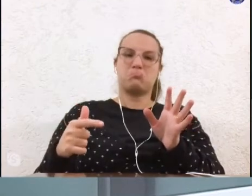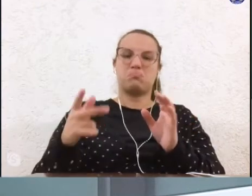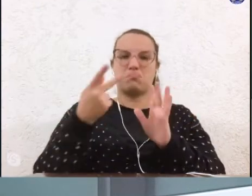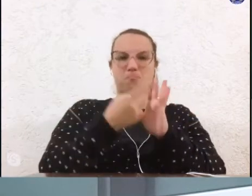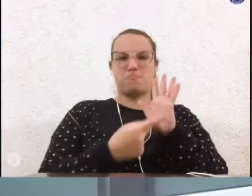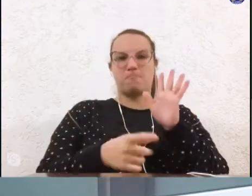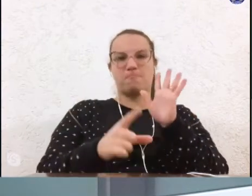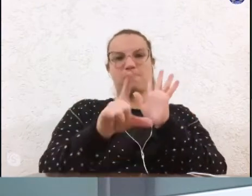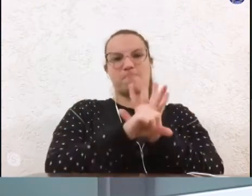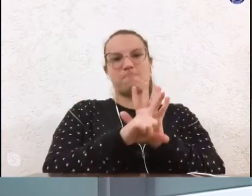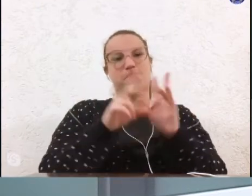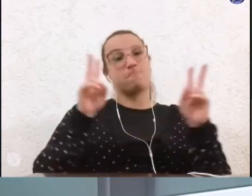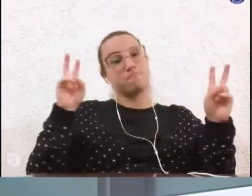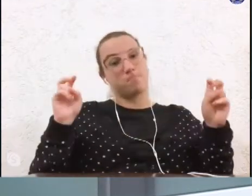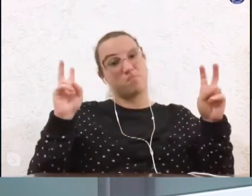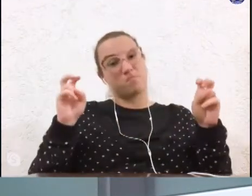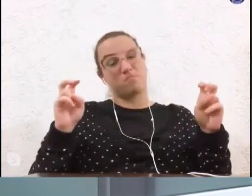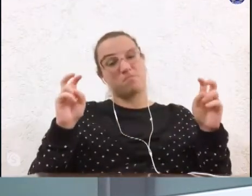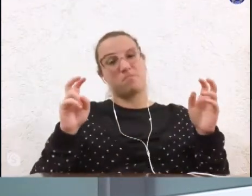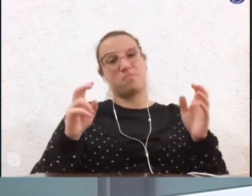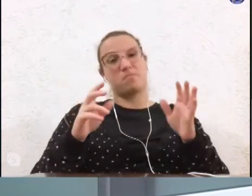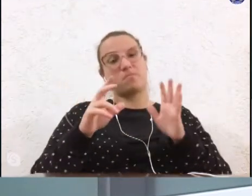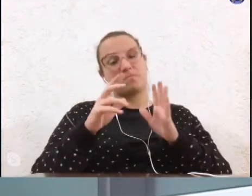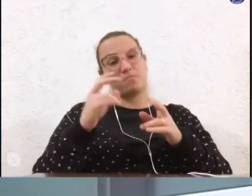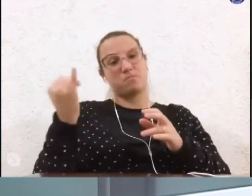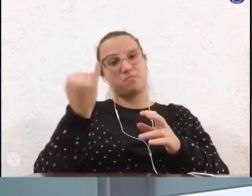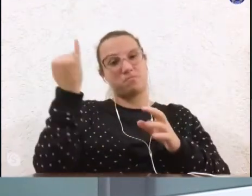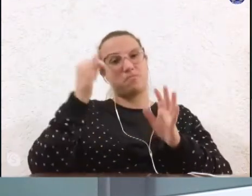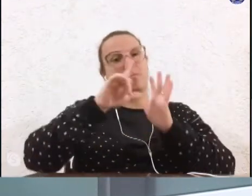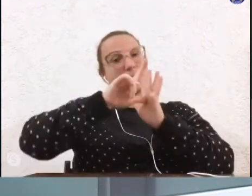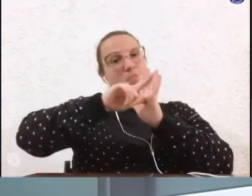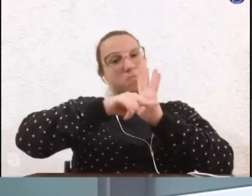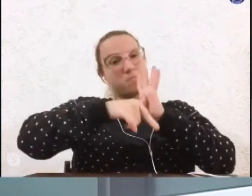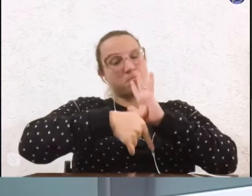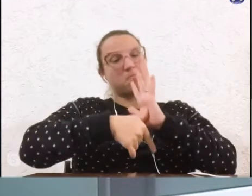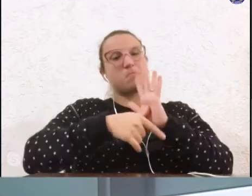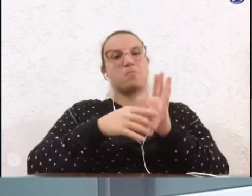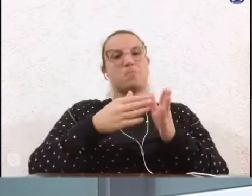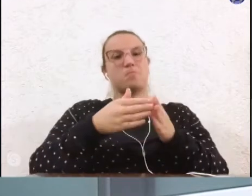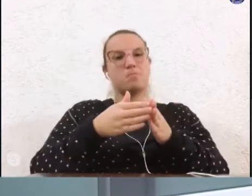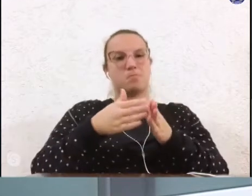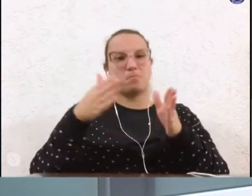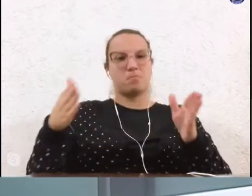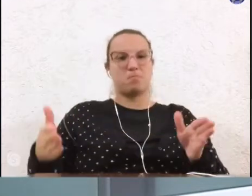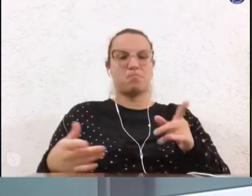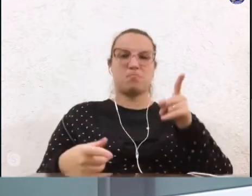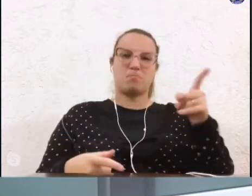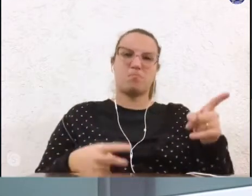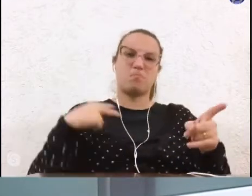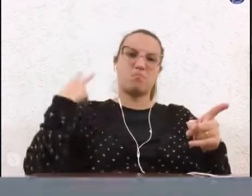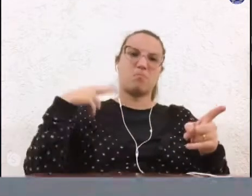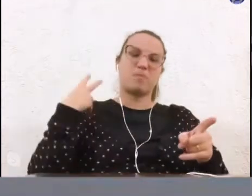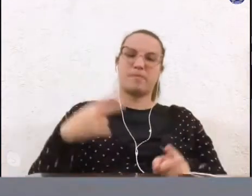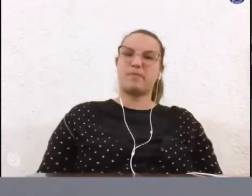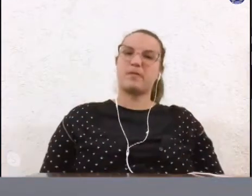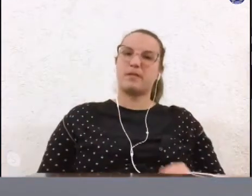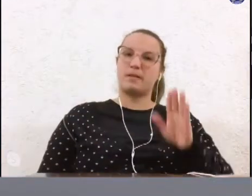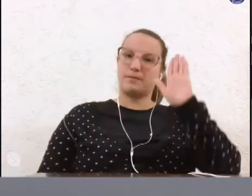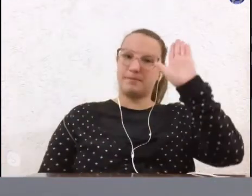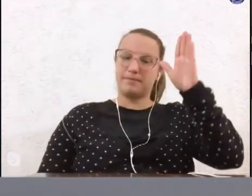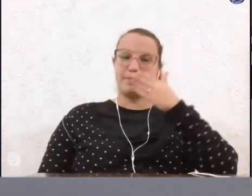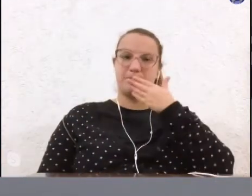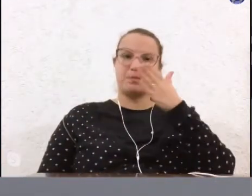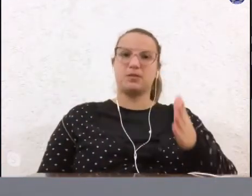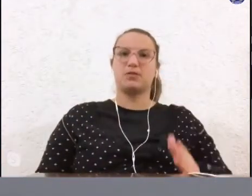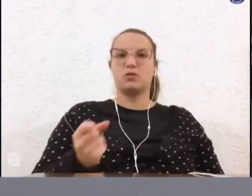lei sobre essa questão senhor presidente então seria importante que essa informação ficasse aos nobres vereadores a vereadora pede adiamento por quantas